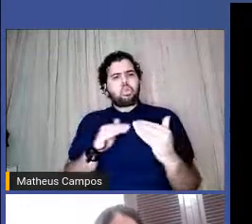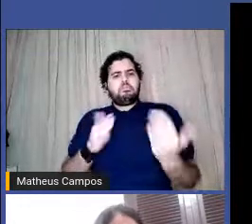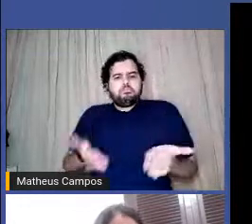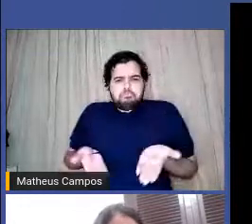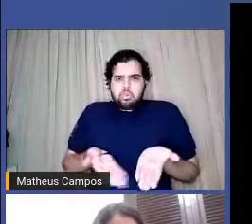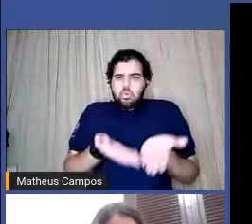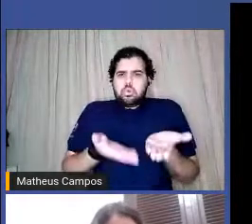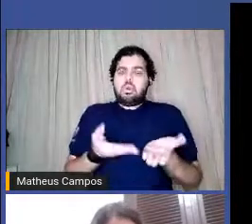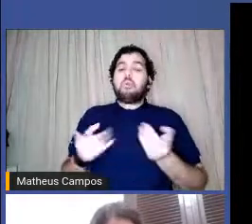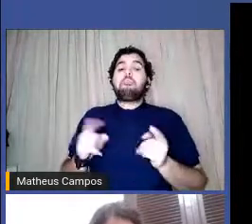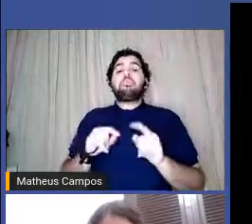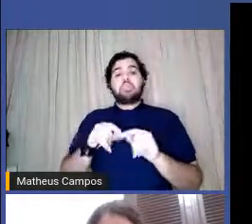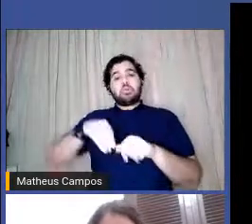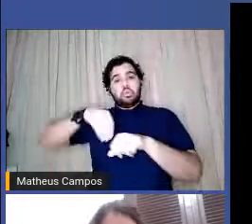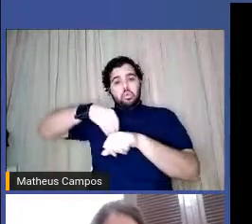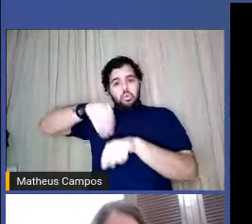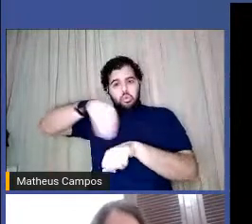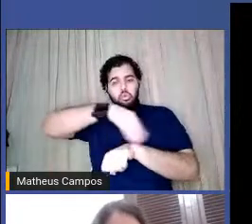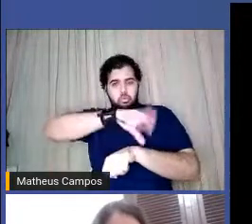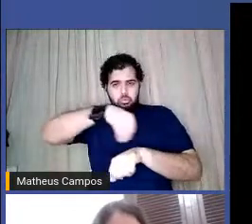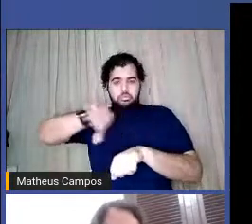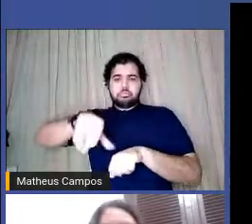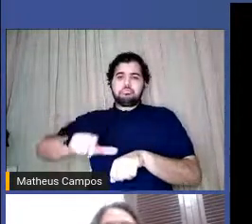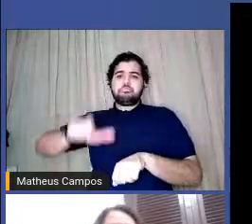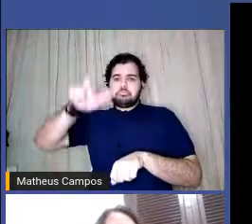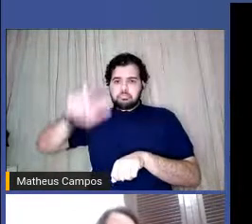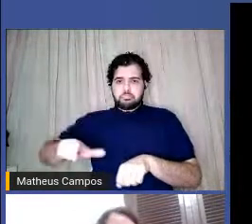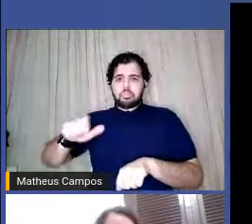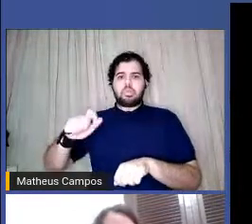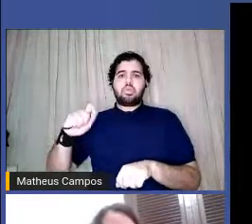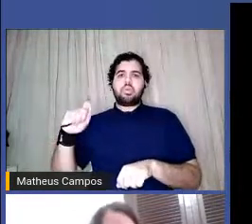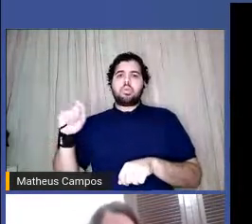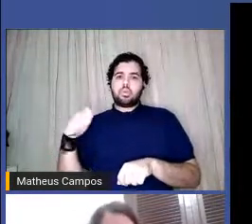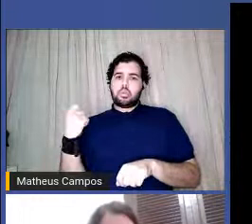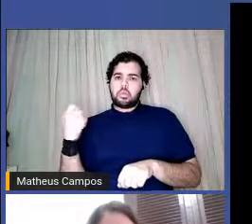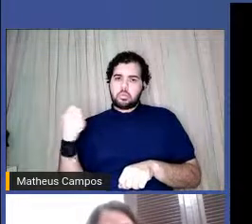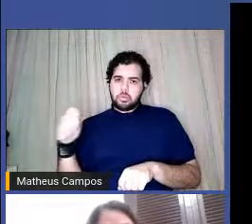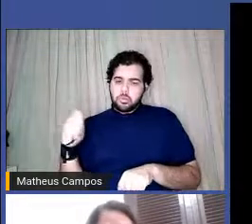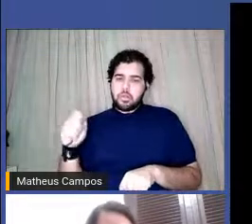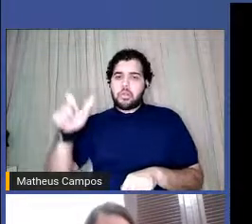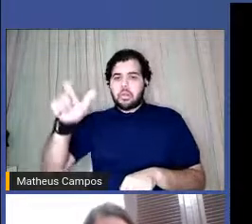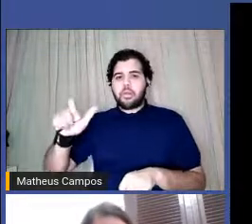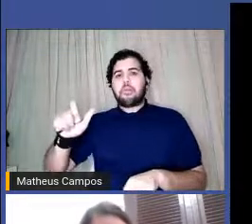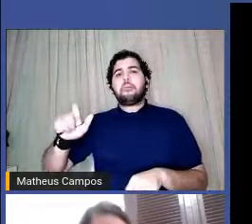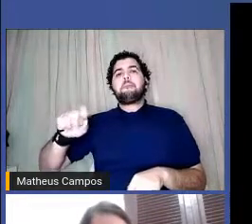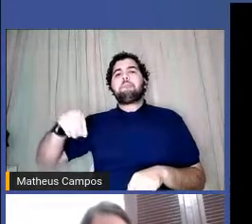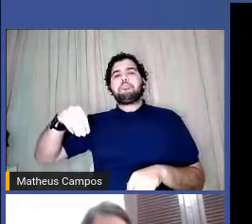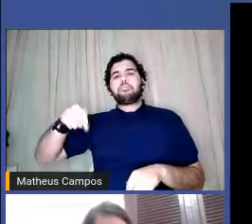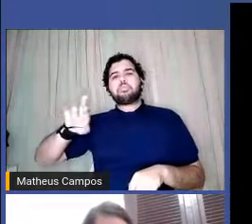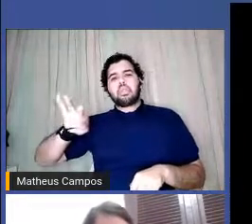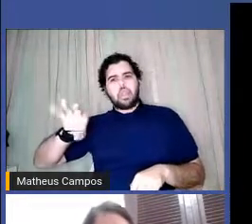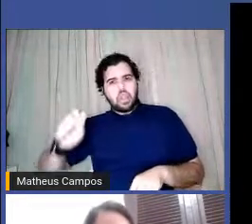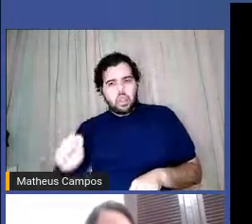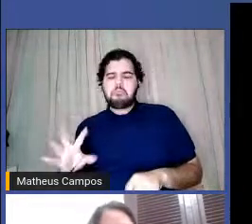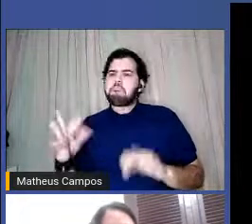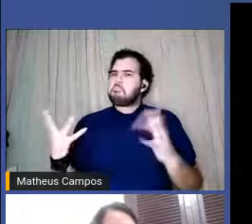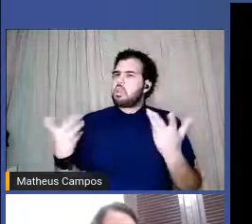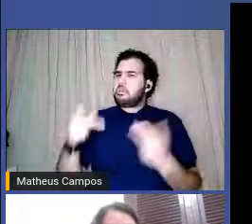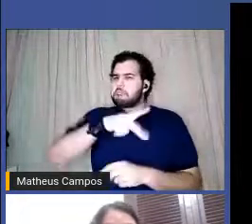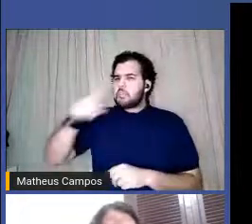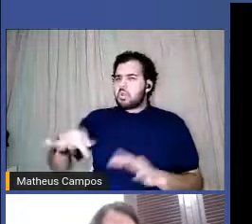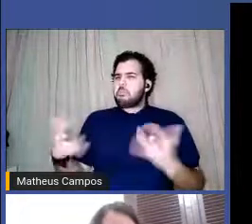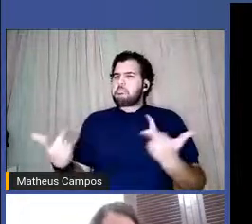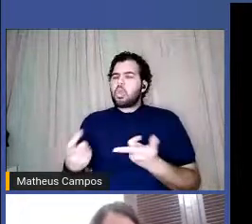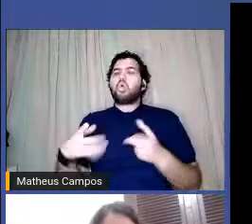por intermédio da Argentina Castro, sempre importante dizer que é outra pessoa maravilhosa, que também é de uma coletiva de mulheres, está na